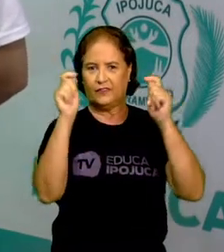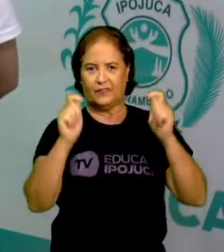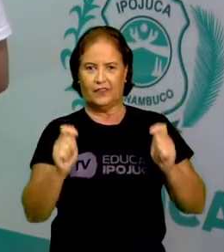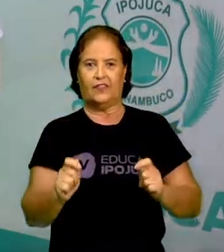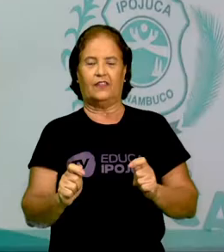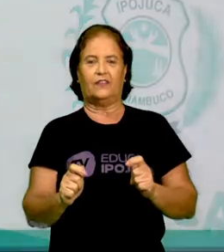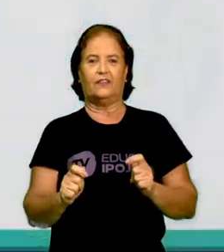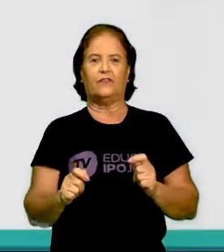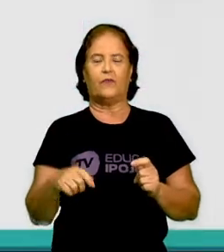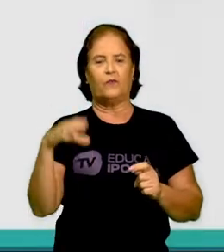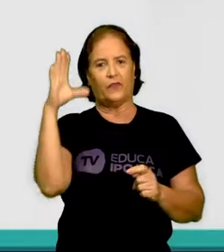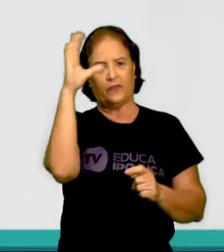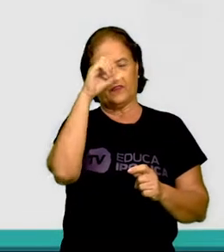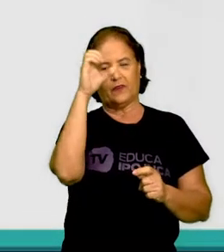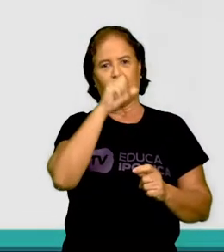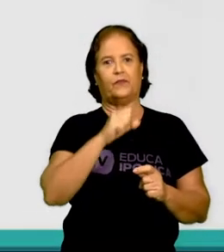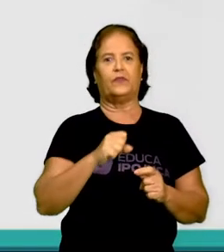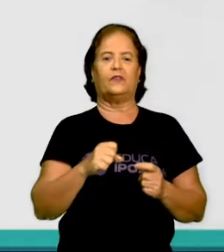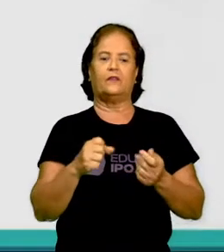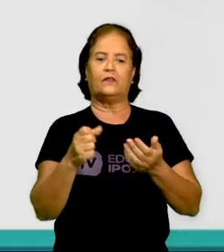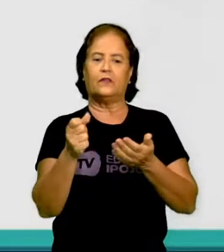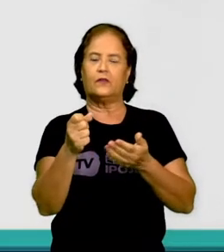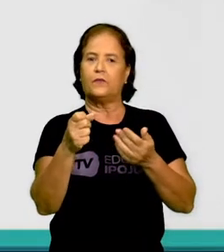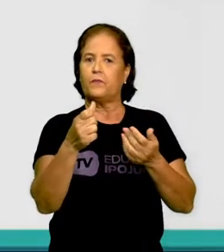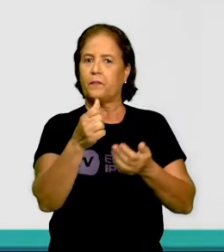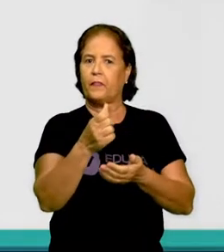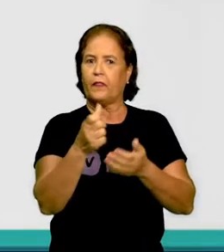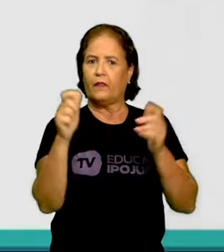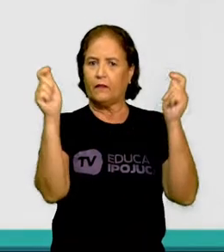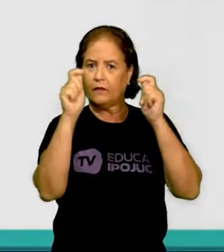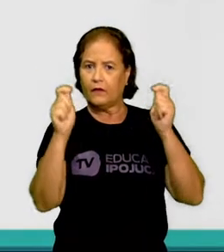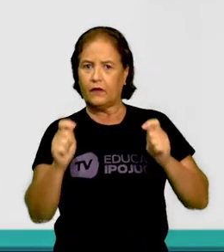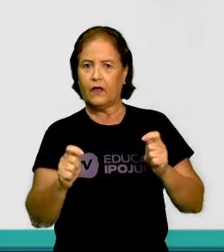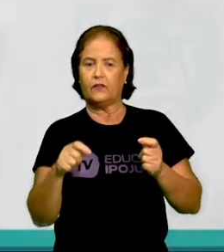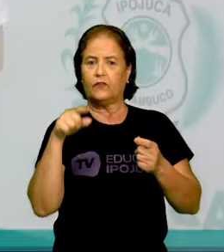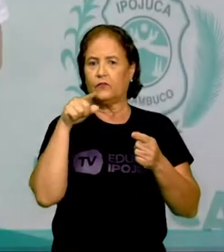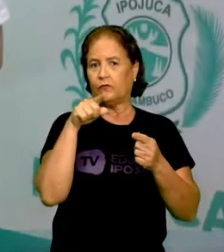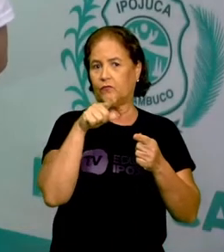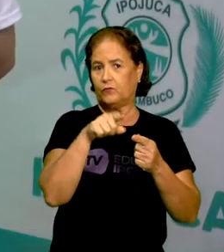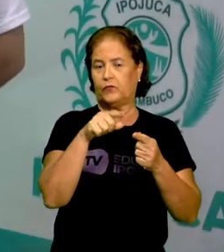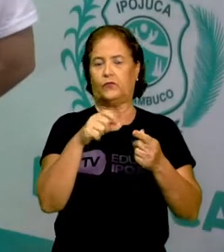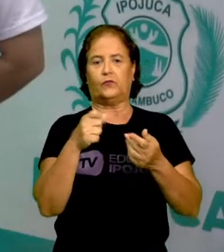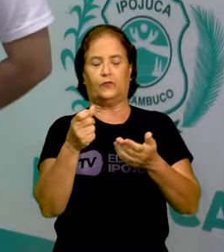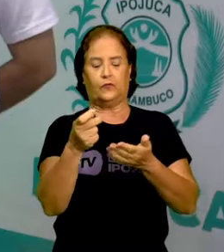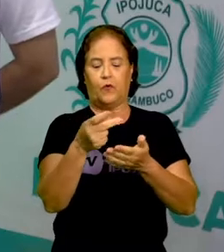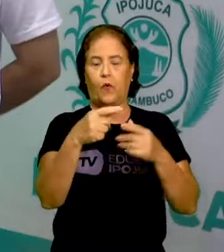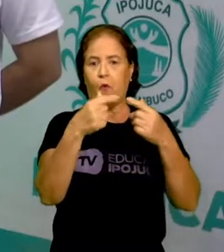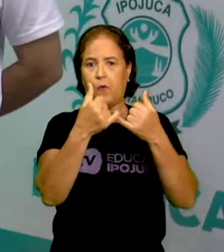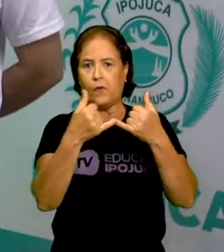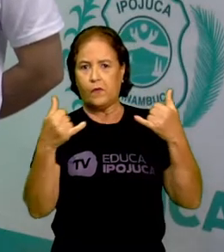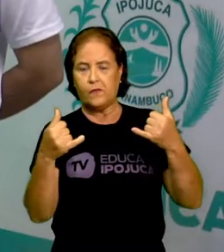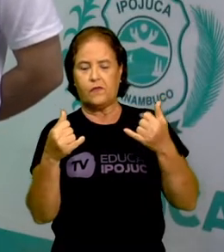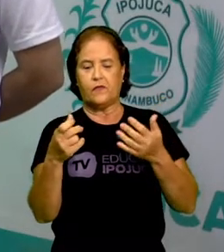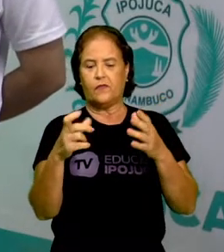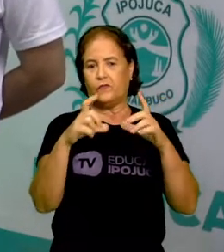estudar a arte dos pontos, linhas e formas, o desenho. Vamos lá?